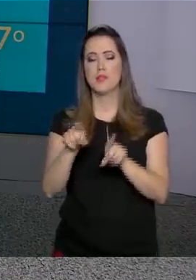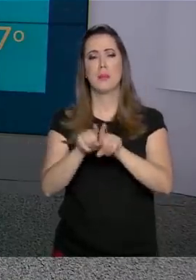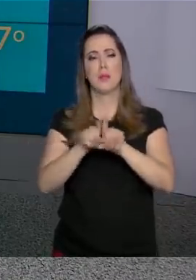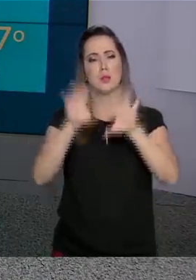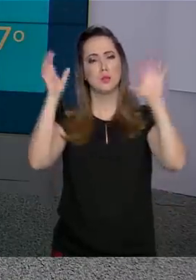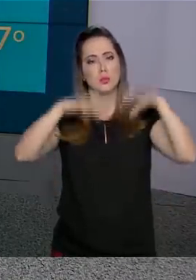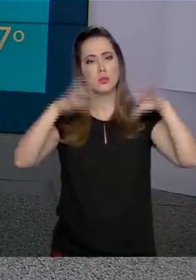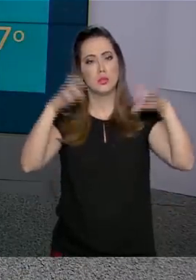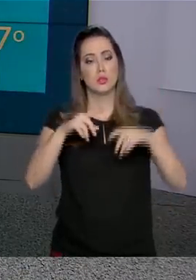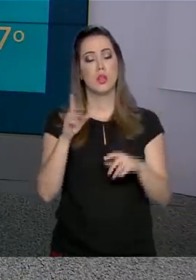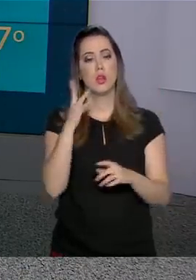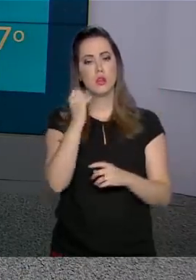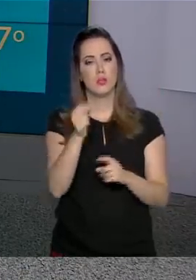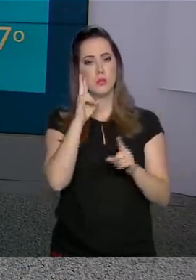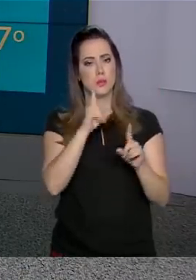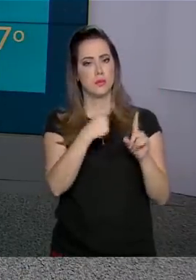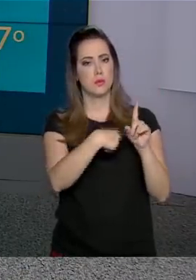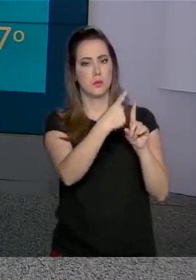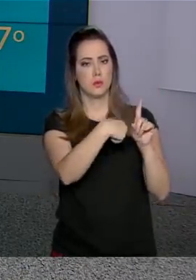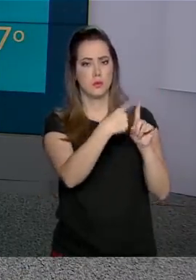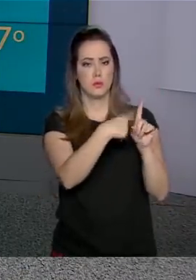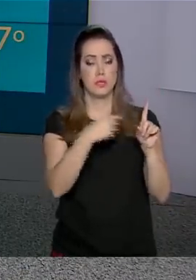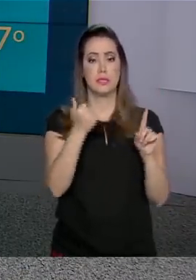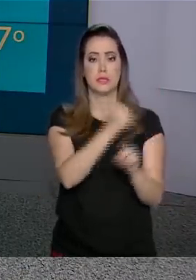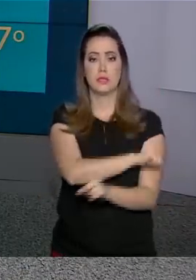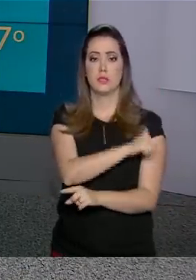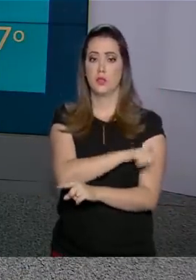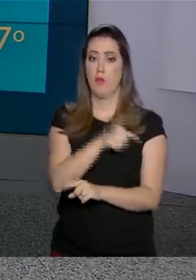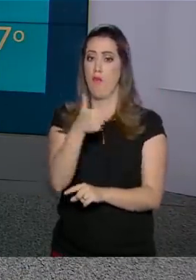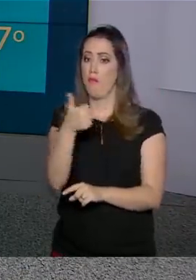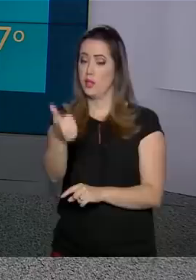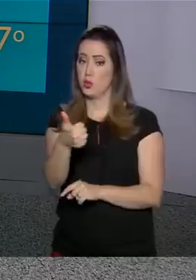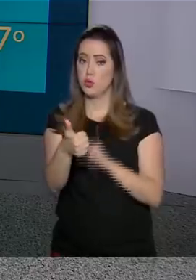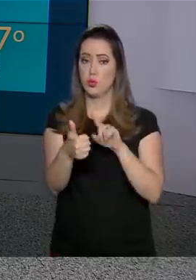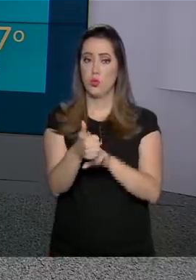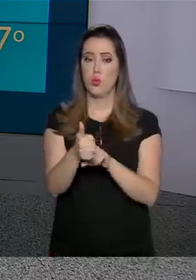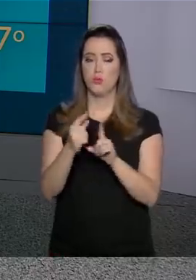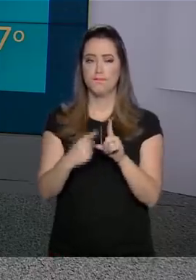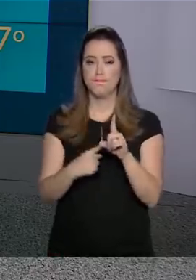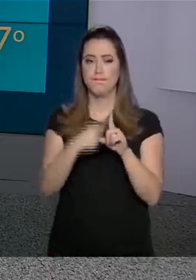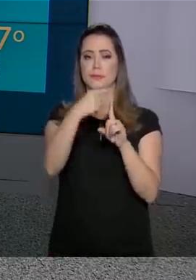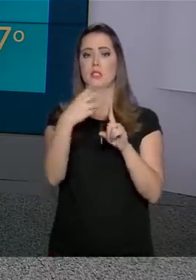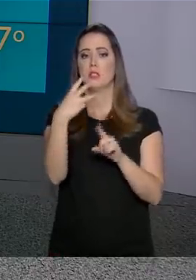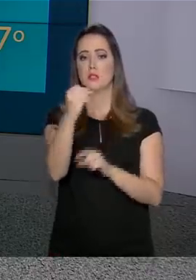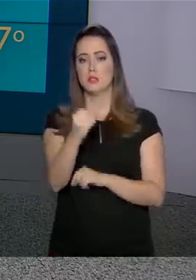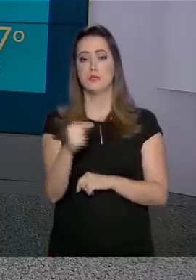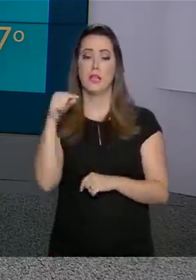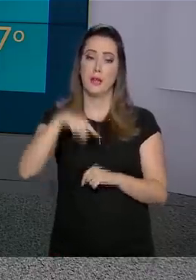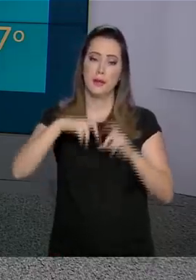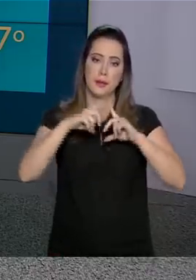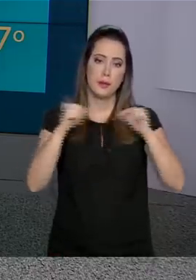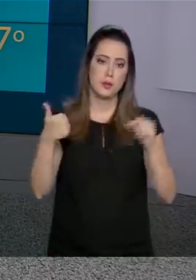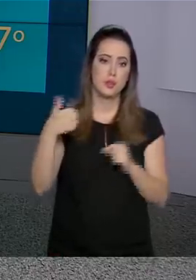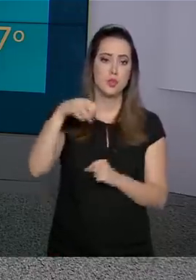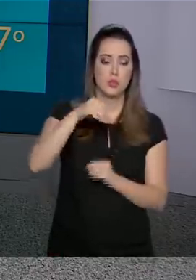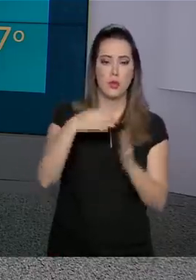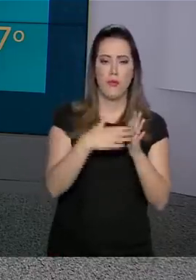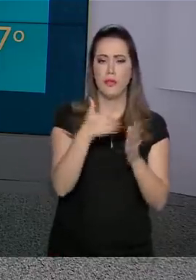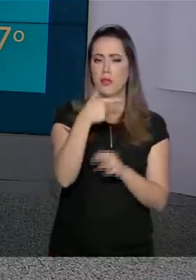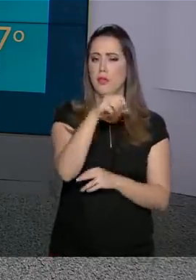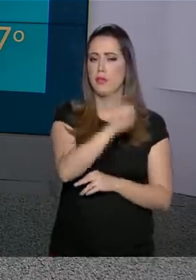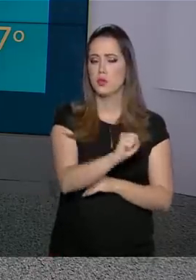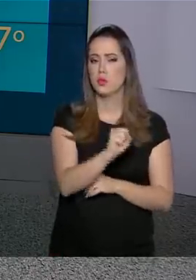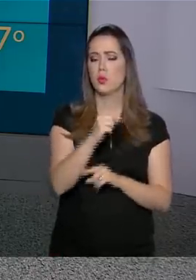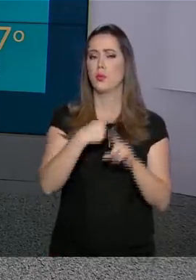Vamos trocar aqui o mapa. Rio de Janeiro, mínima de 21, máxima de 30 graus. Aqui em Brasília, mínima de 19, máxima de 28